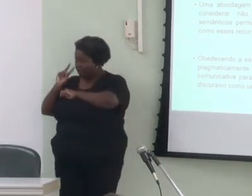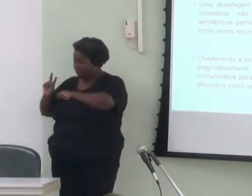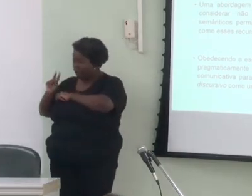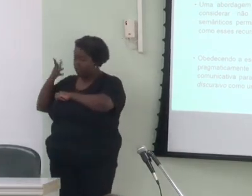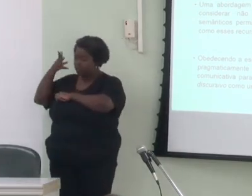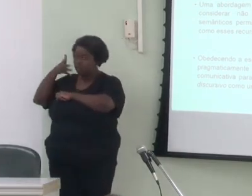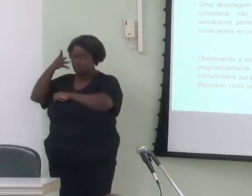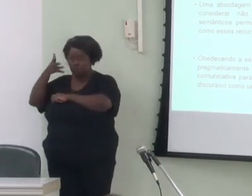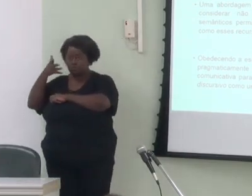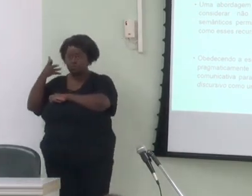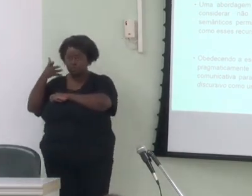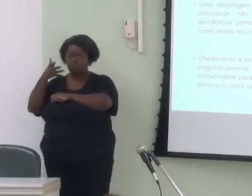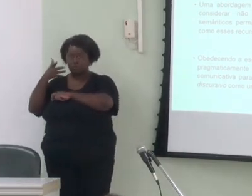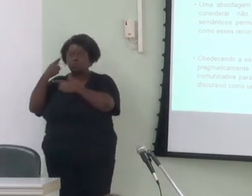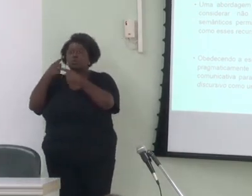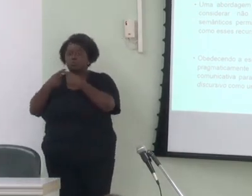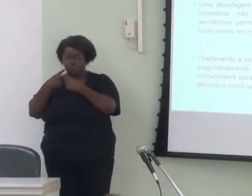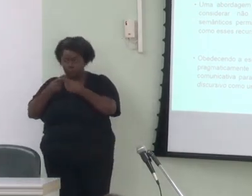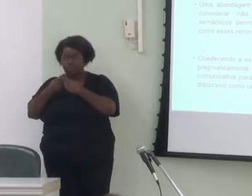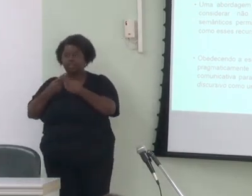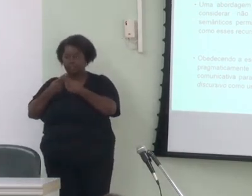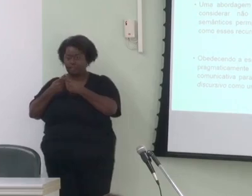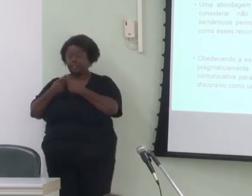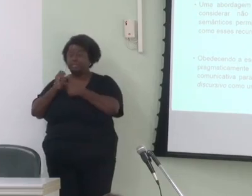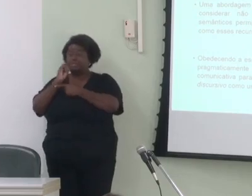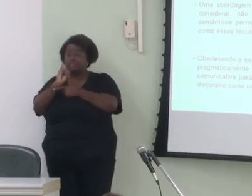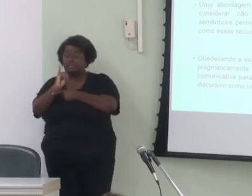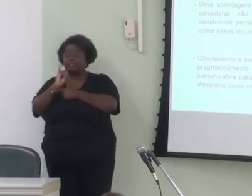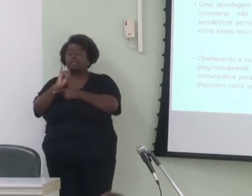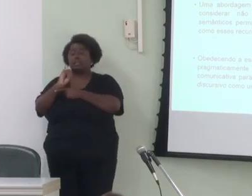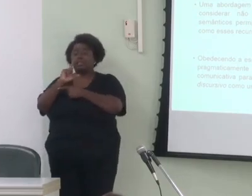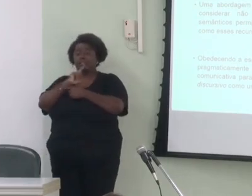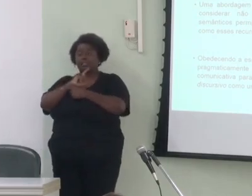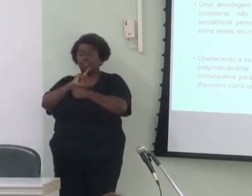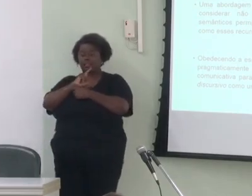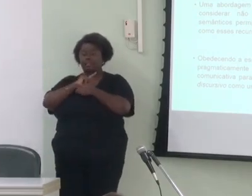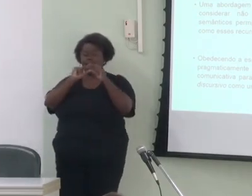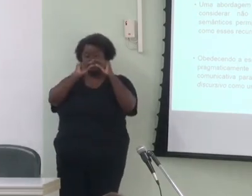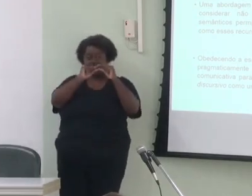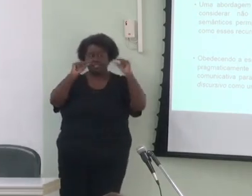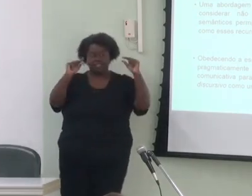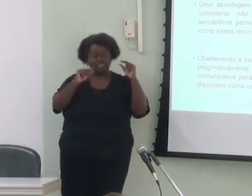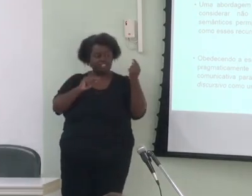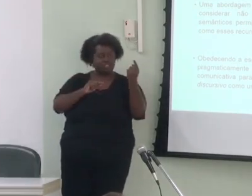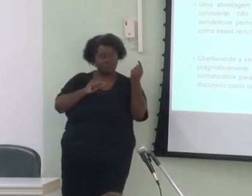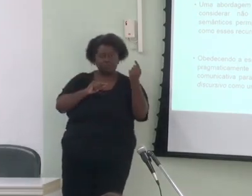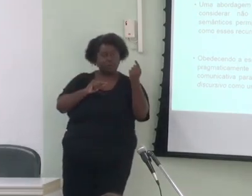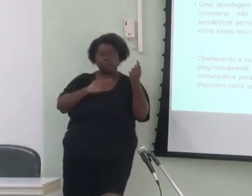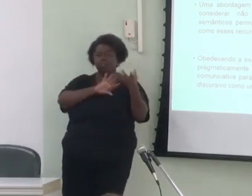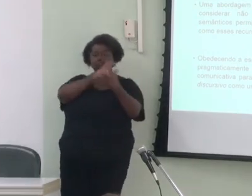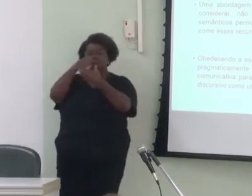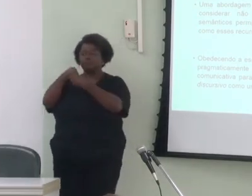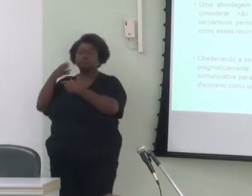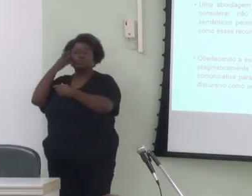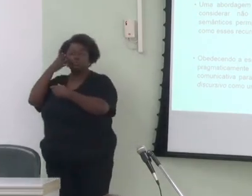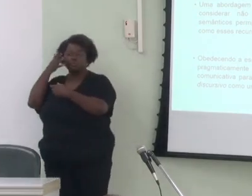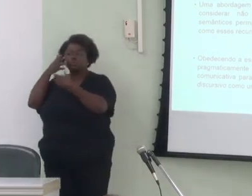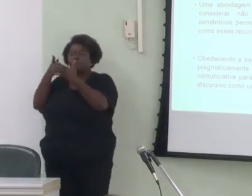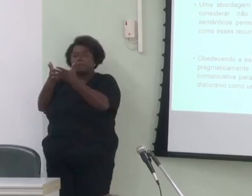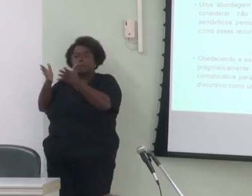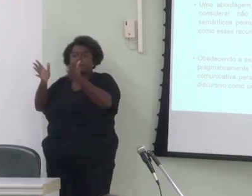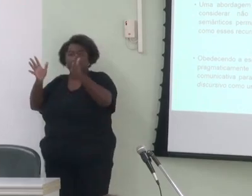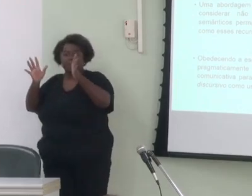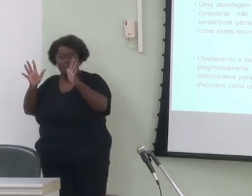podem ser explicados em termos de unidades maiores que a sentença individual. Muitas expressões